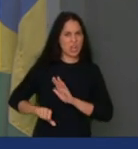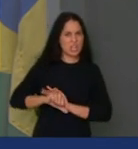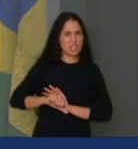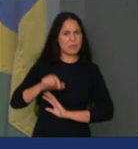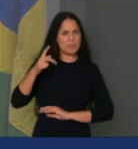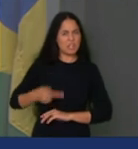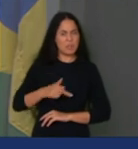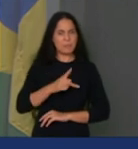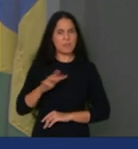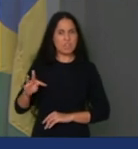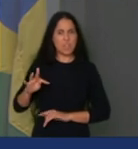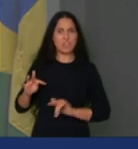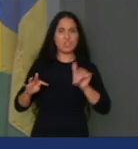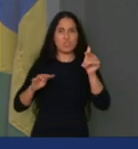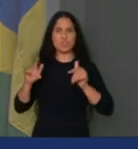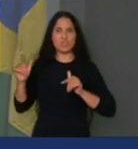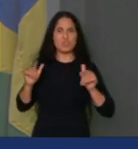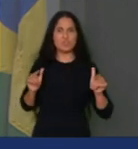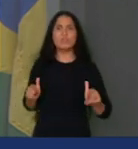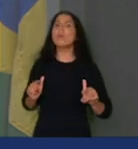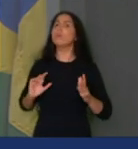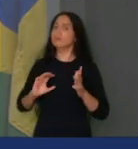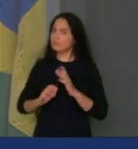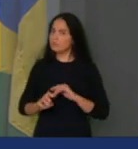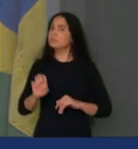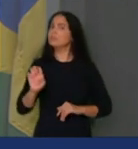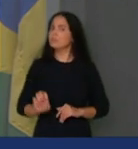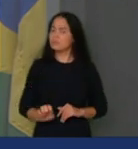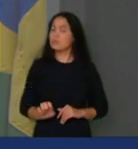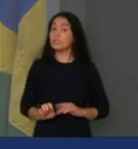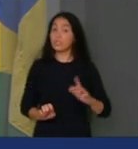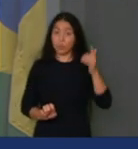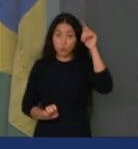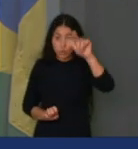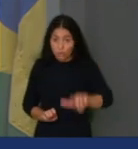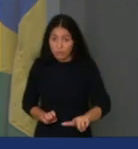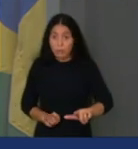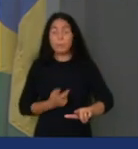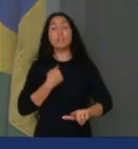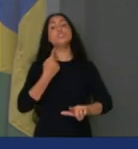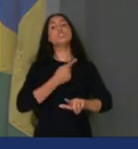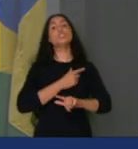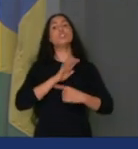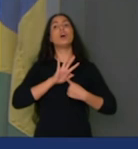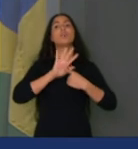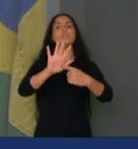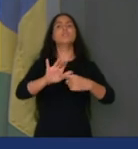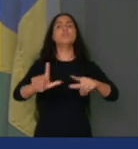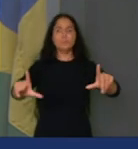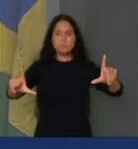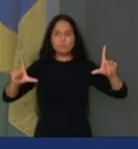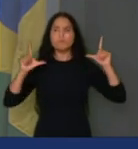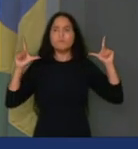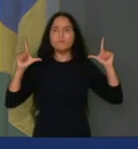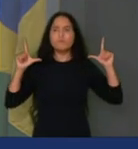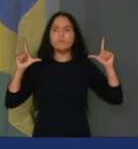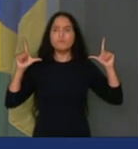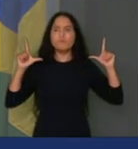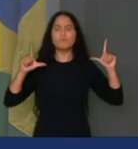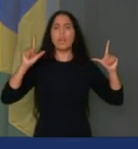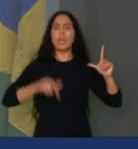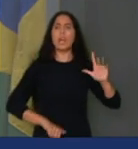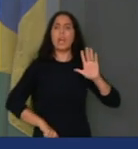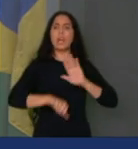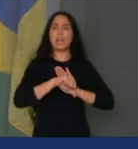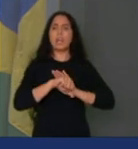partidos de esquerda. E por isso que, mais uma vez, devemos sempre mostrar a cara do crime organizado